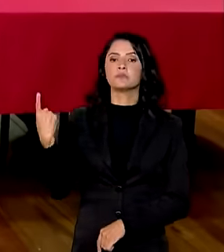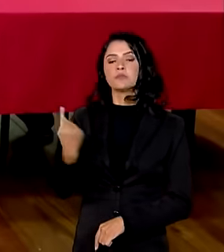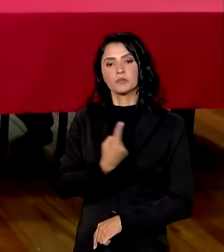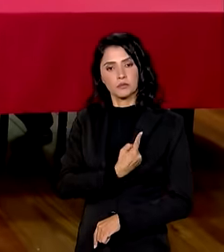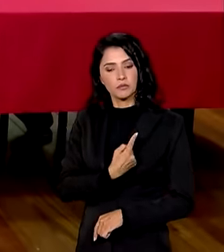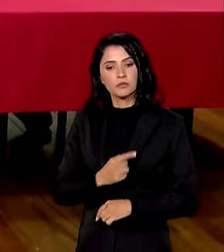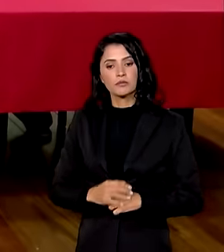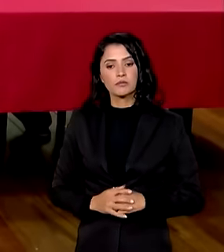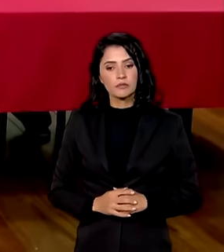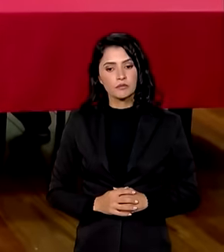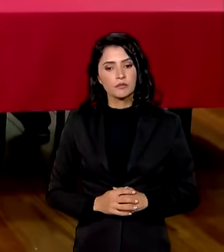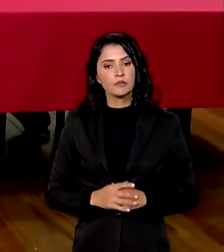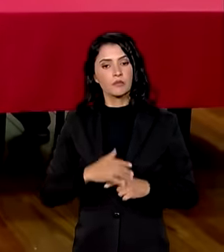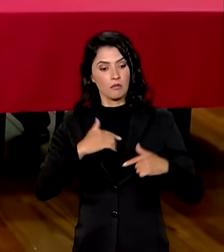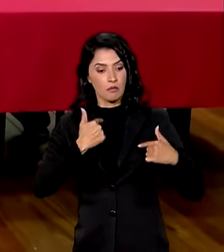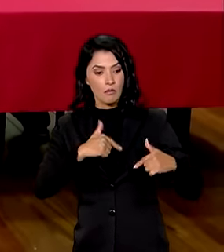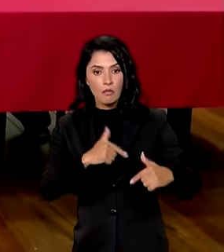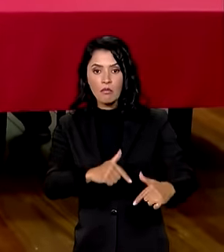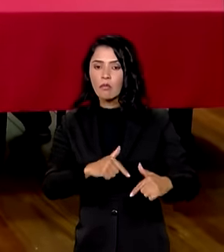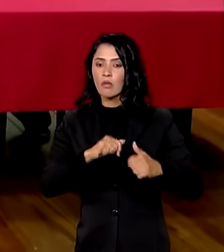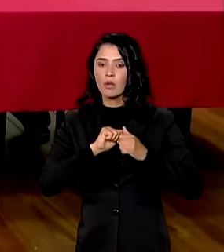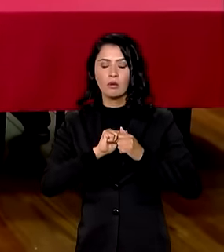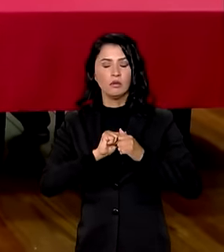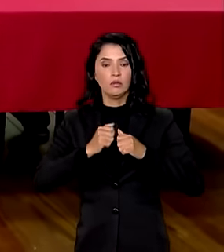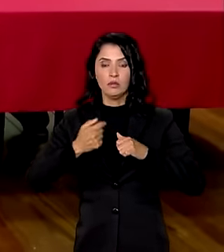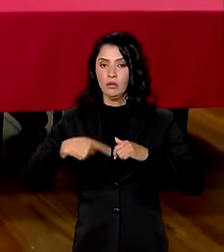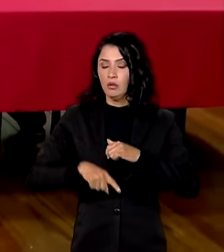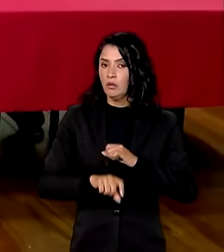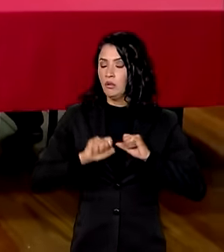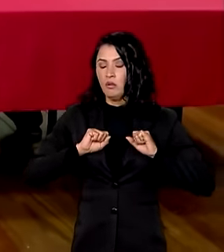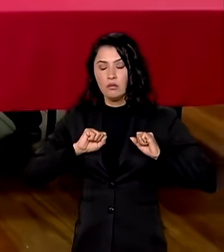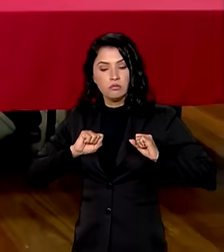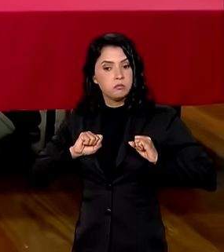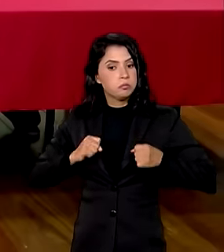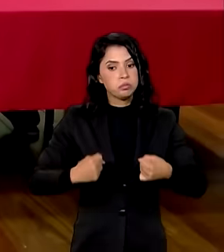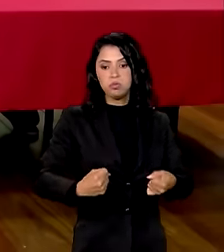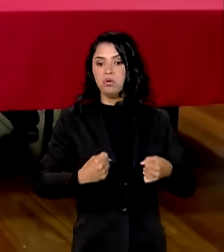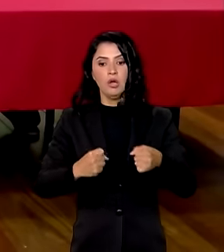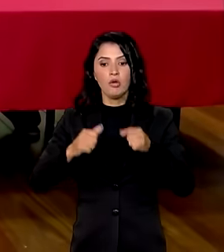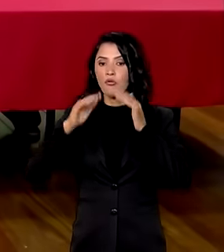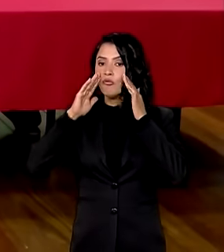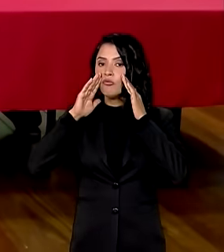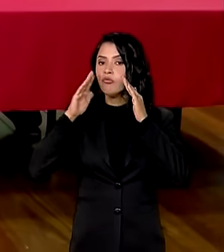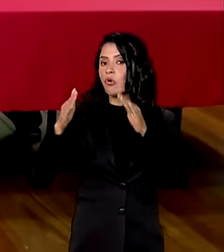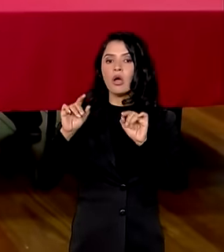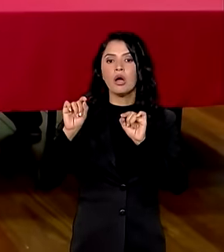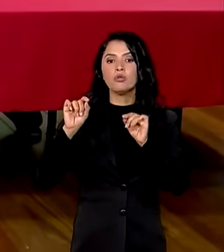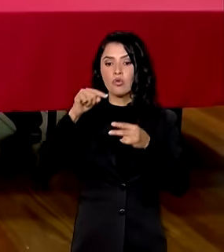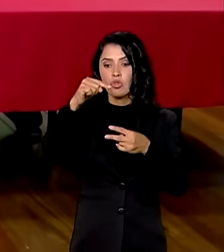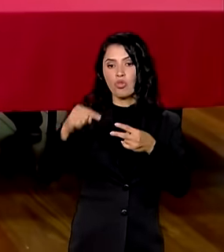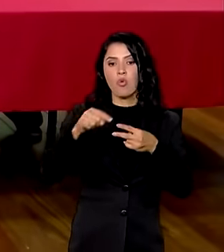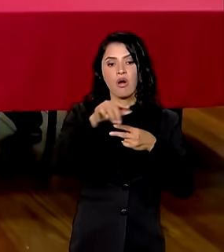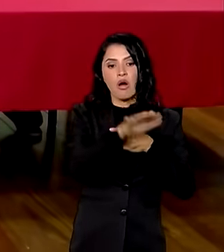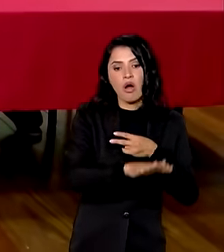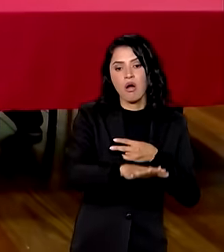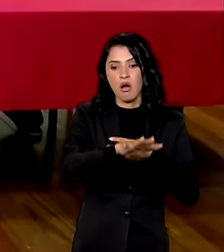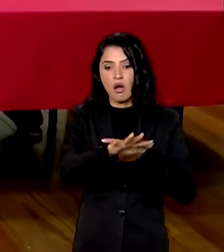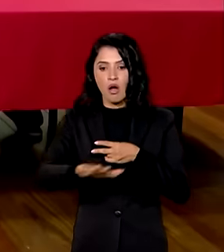Nós estamos num trabalho intenso, focado ainda em duas frentes.